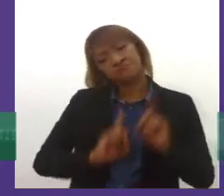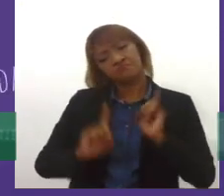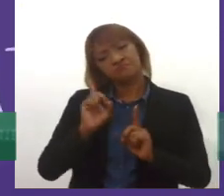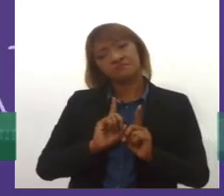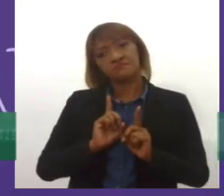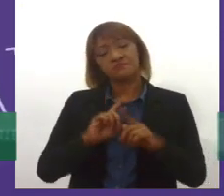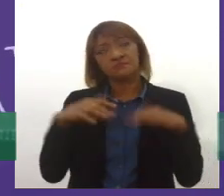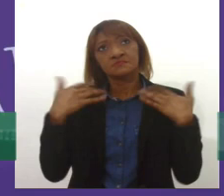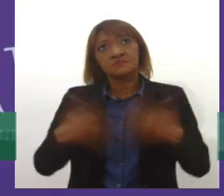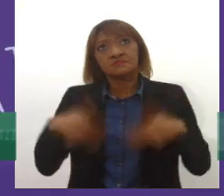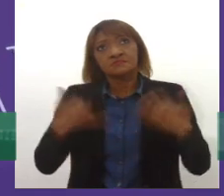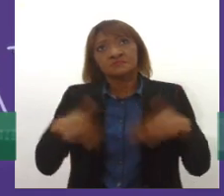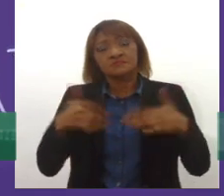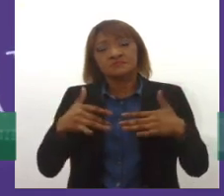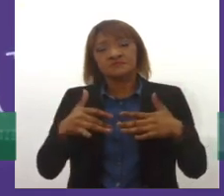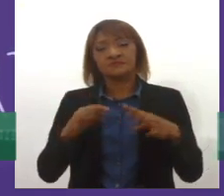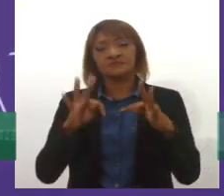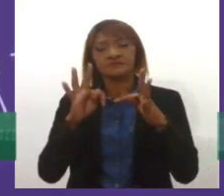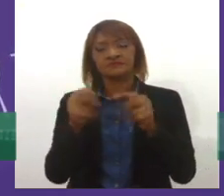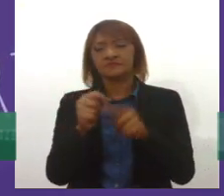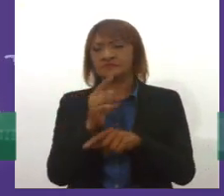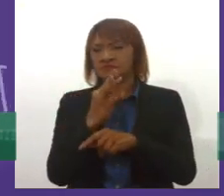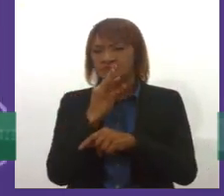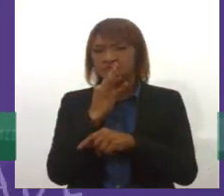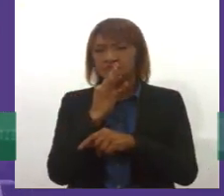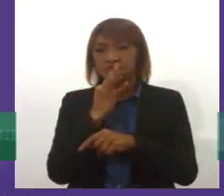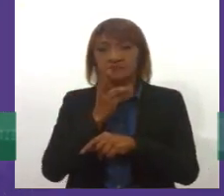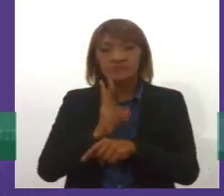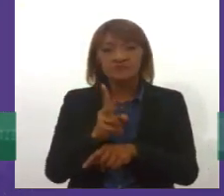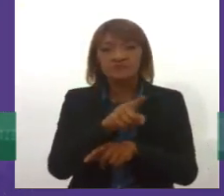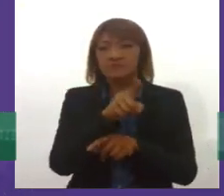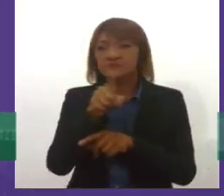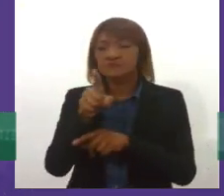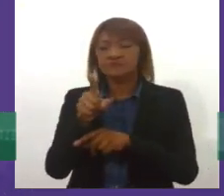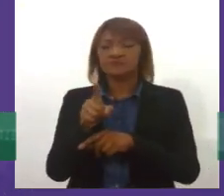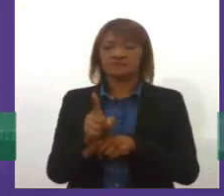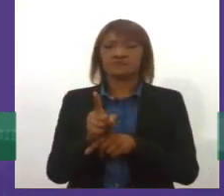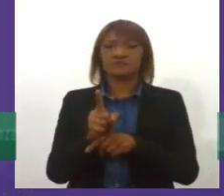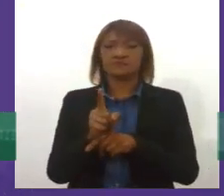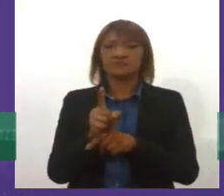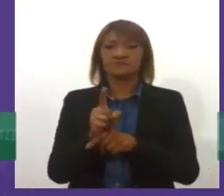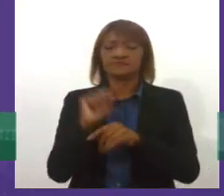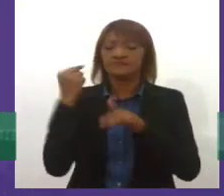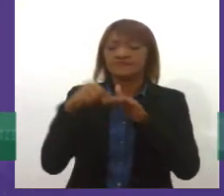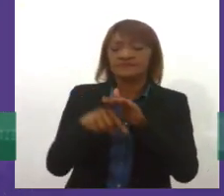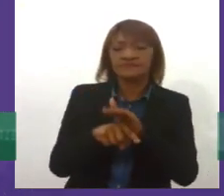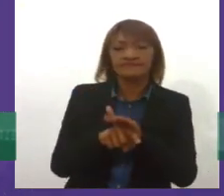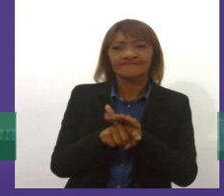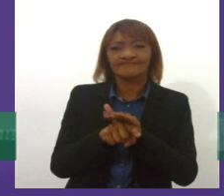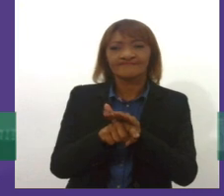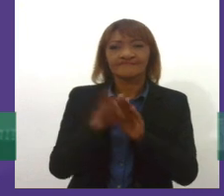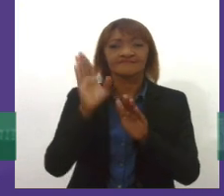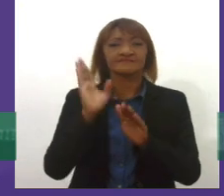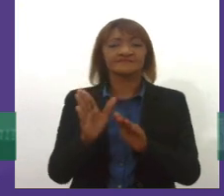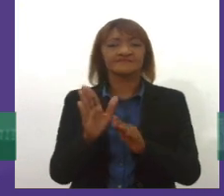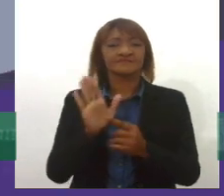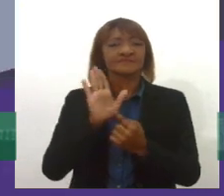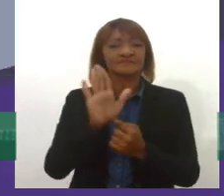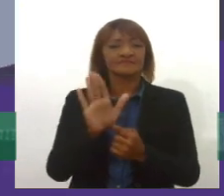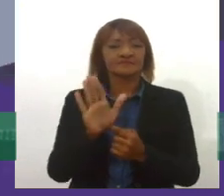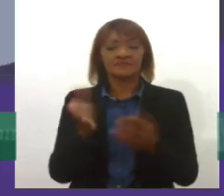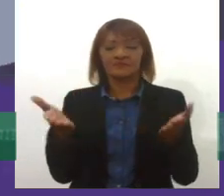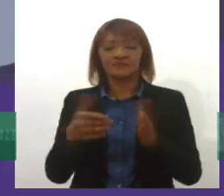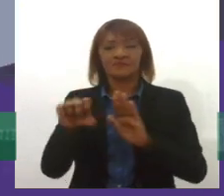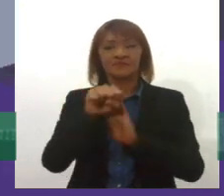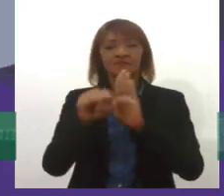transtornos mais conhecidos. Cada vez mais recorrente, já está sendo chamada de mal do século.